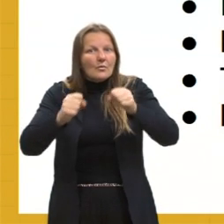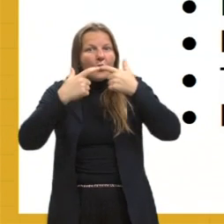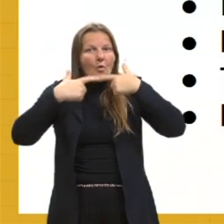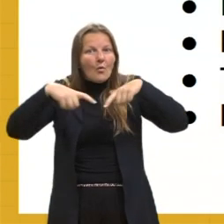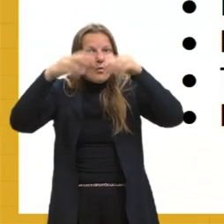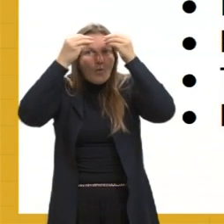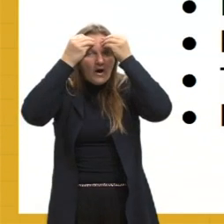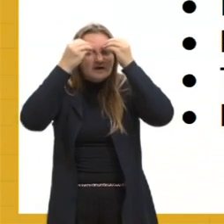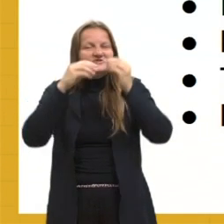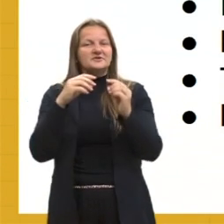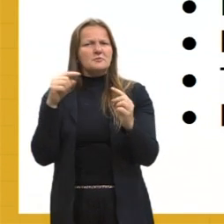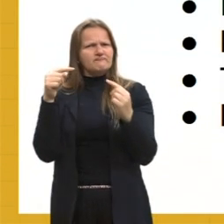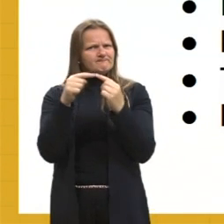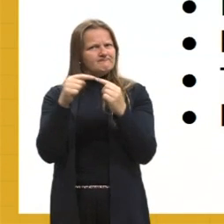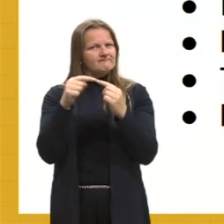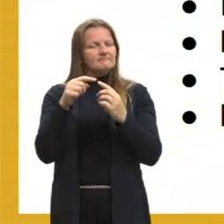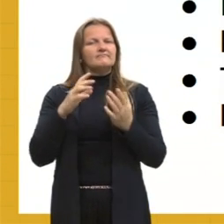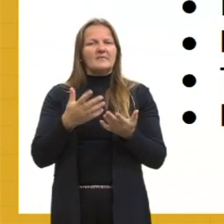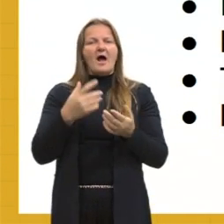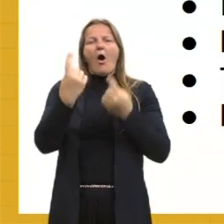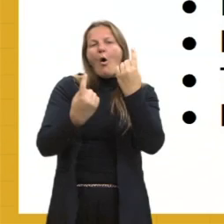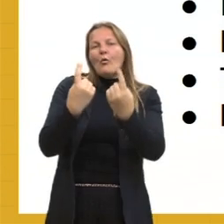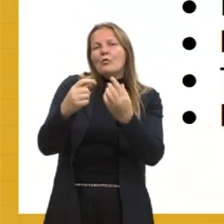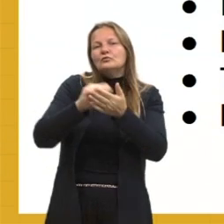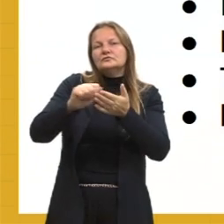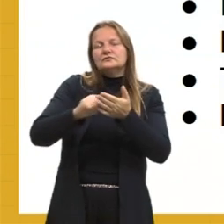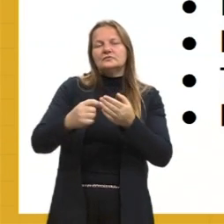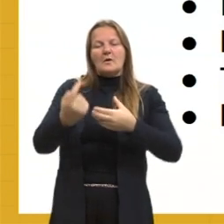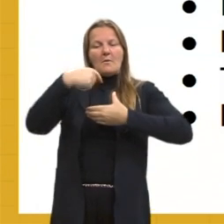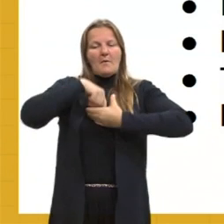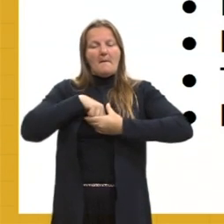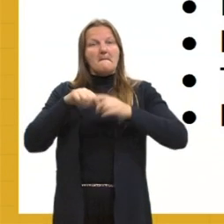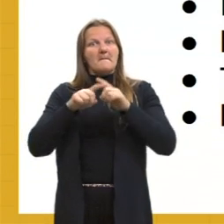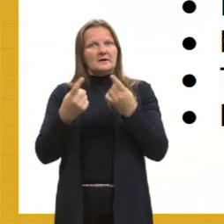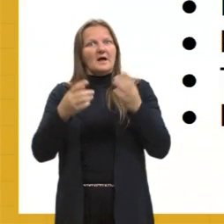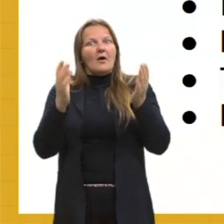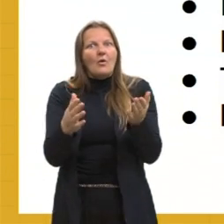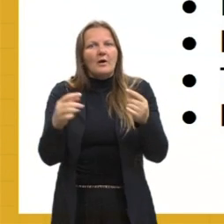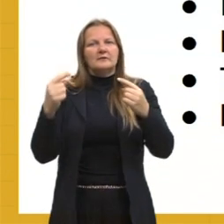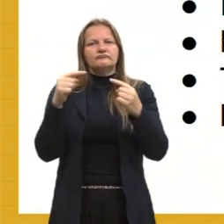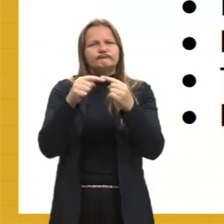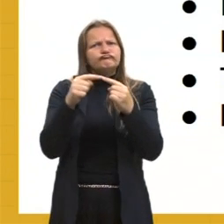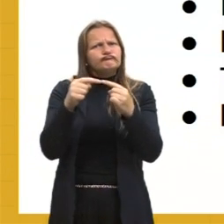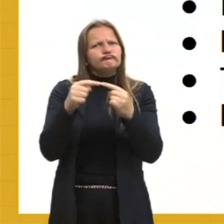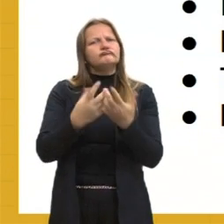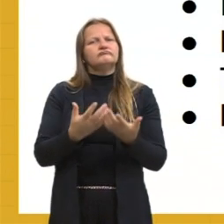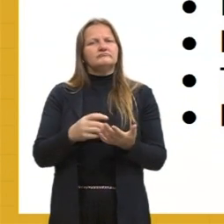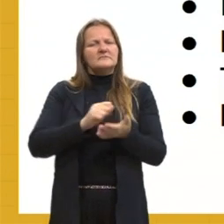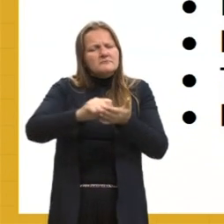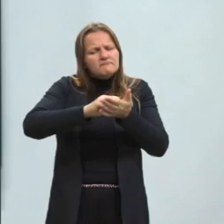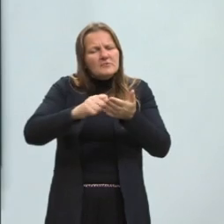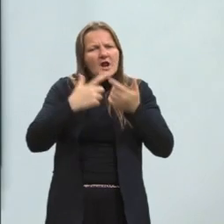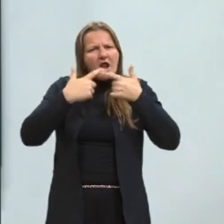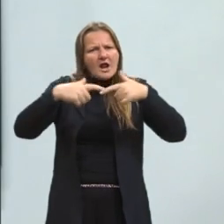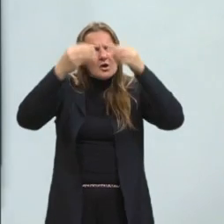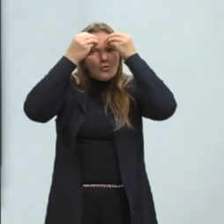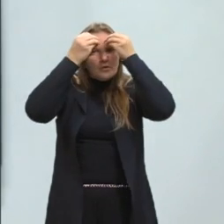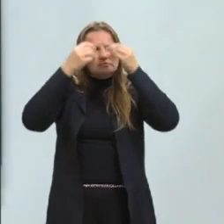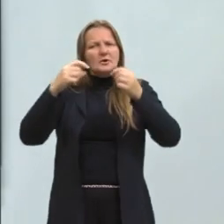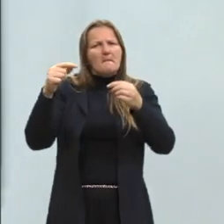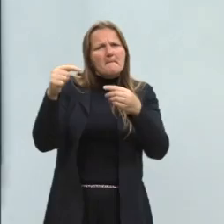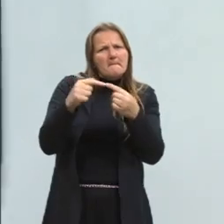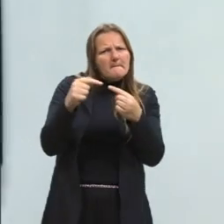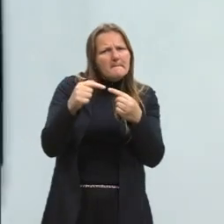não quer dizer que não tenhamos autores com um pouco mais de subjetividade. Não, nós temos, né? Mas busca uma linguagem mais objetiva, acho que no